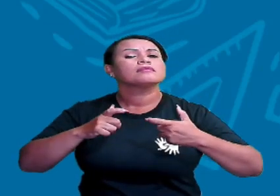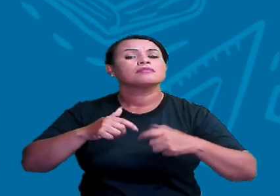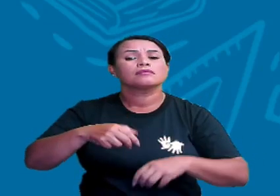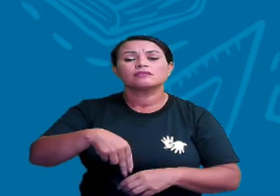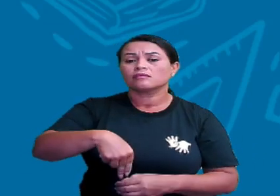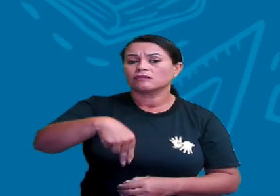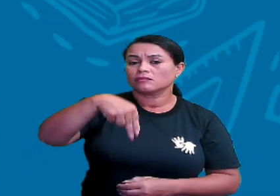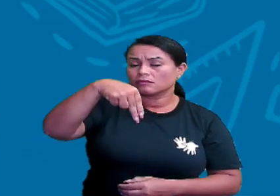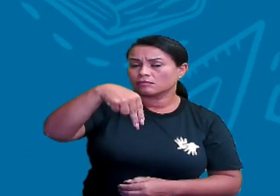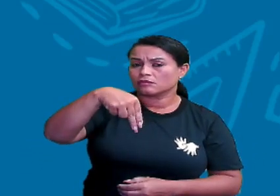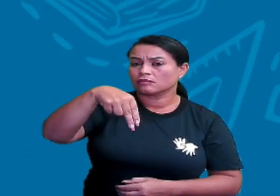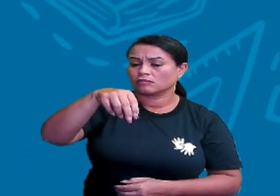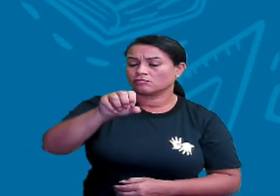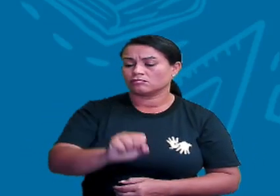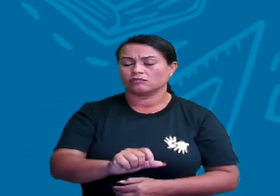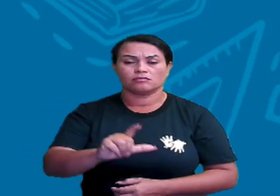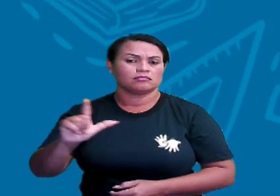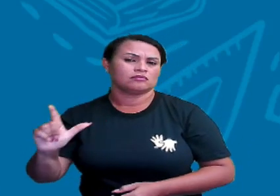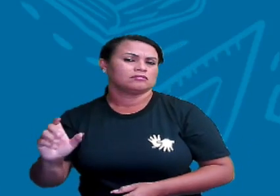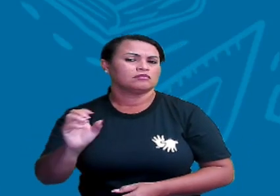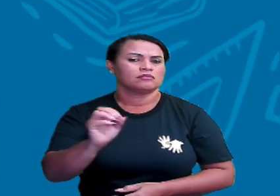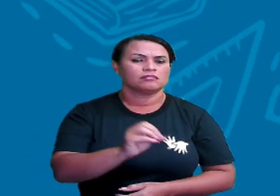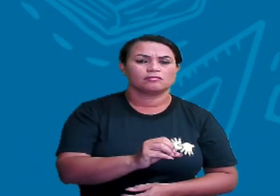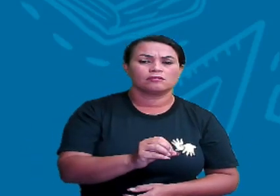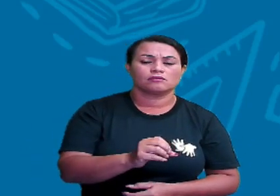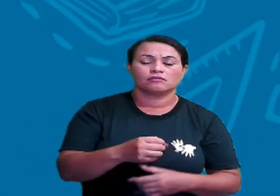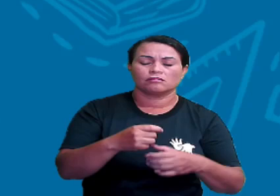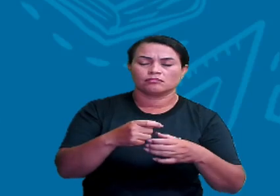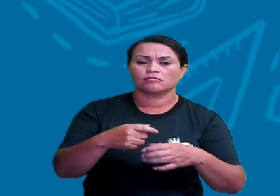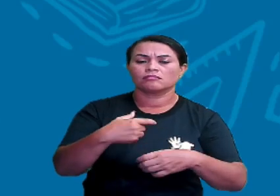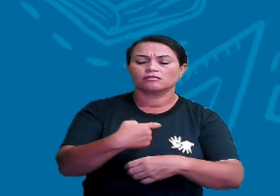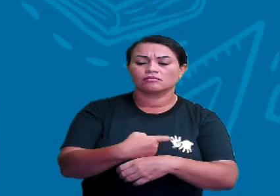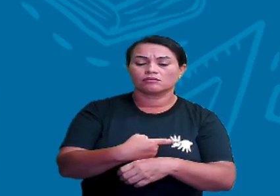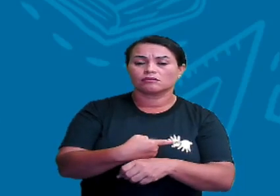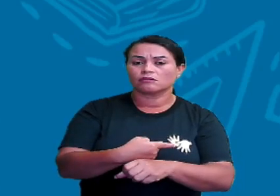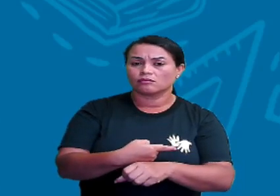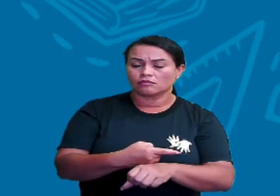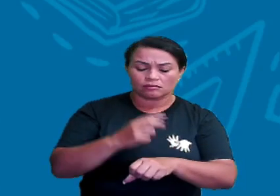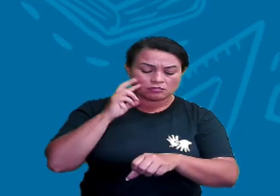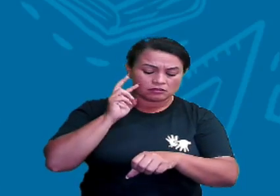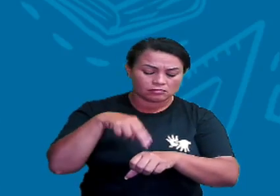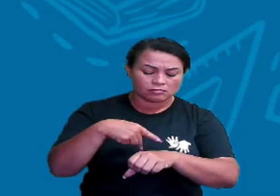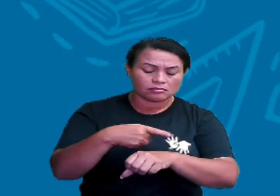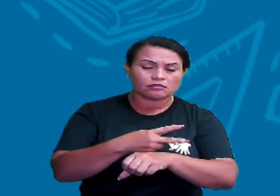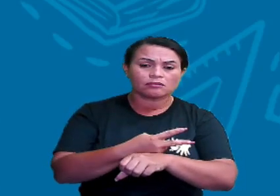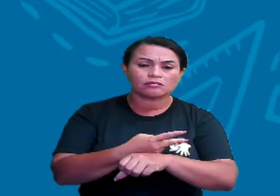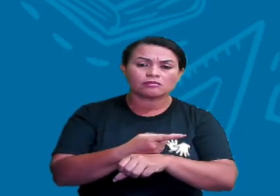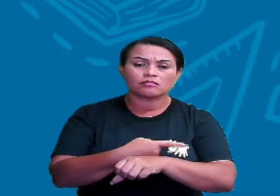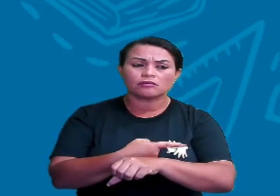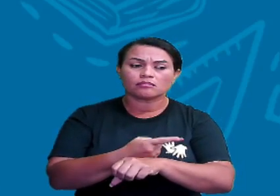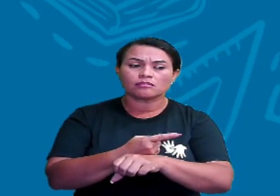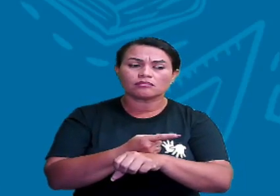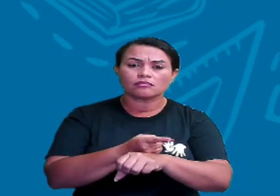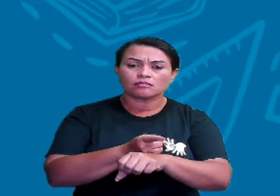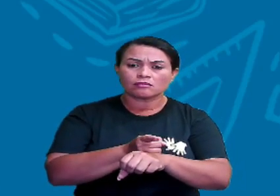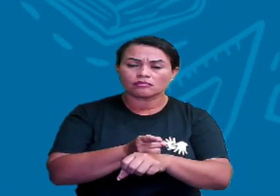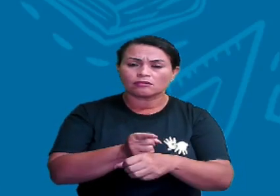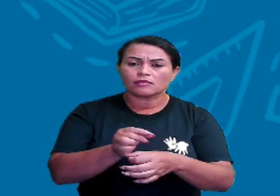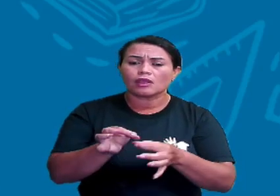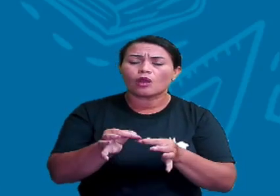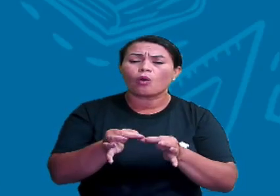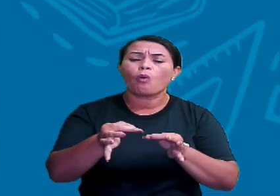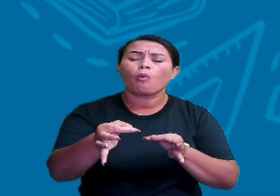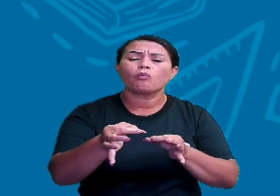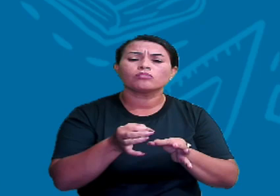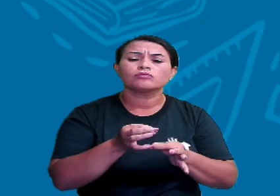o Norte, ou Sul, ou Leste, ou Oeste, eu pego a minha bússola e eu olho e vejo para onde a agulha está apontando.